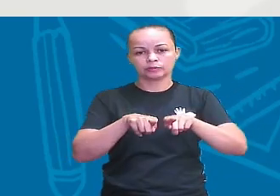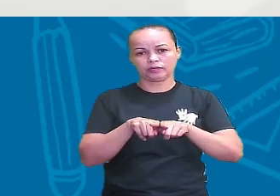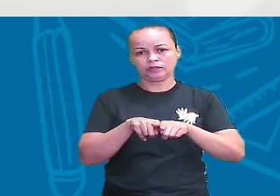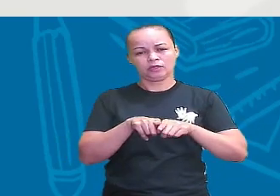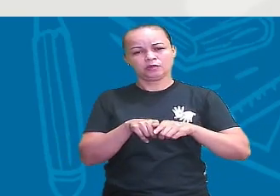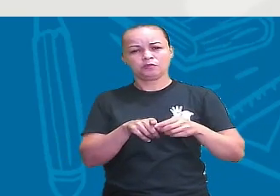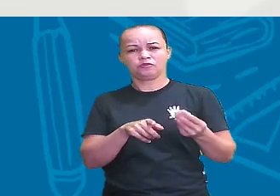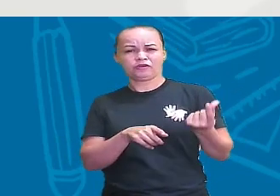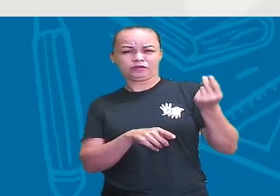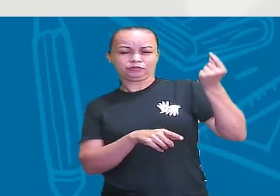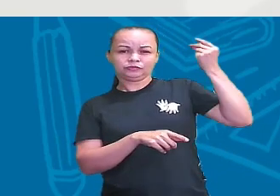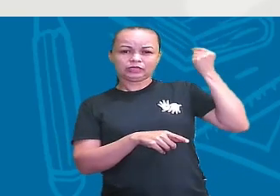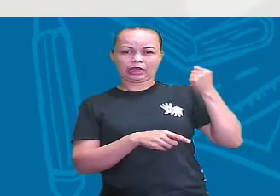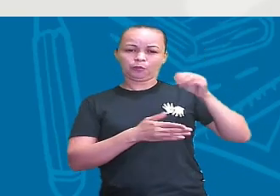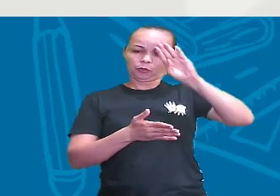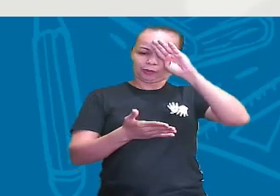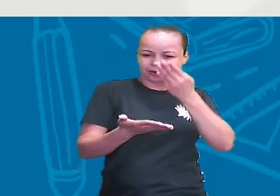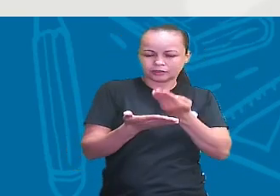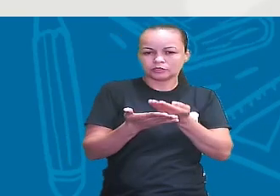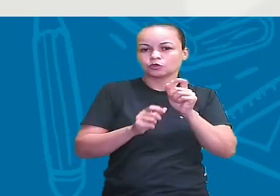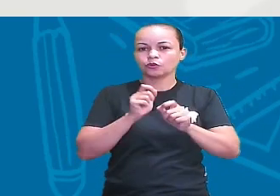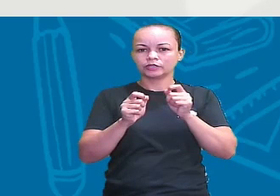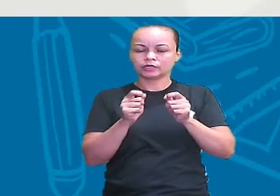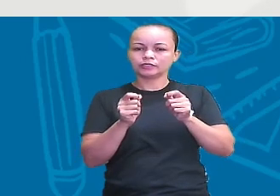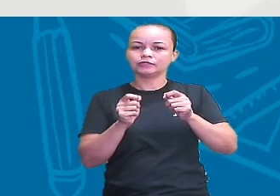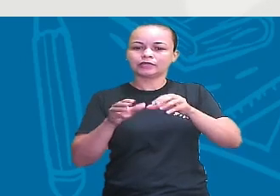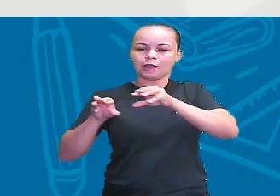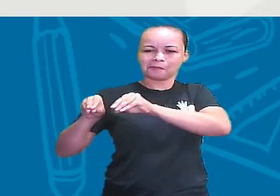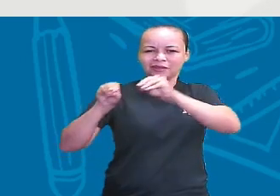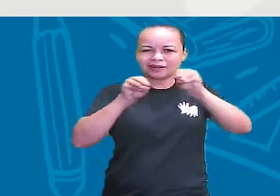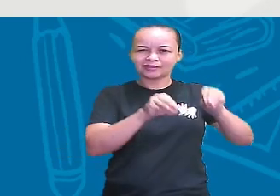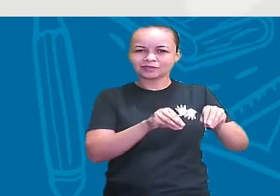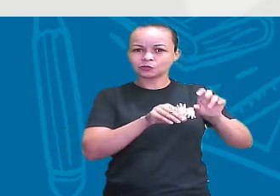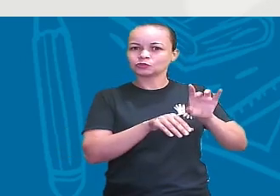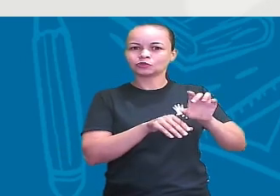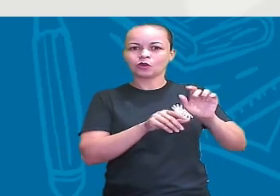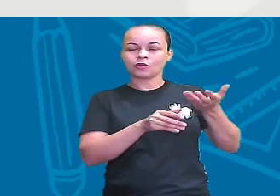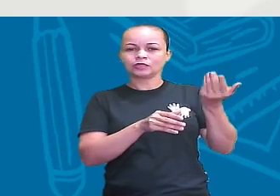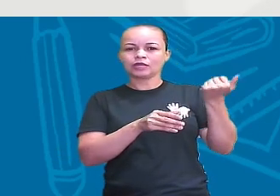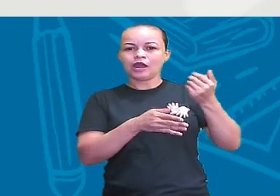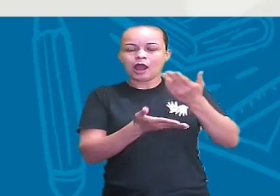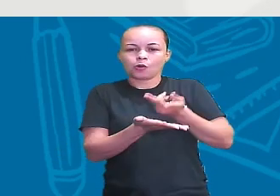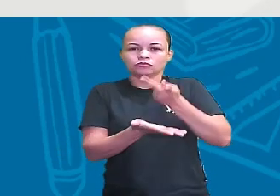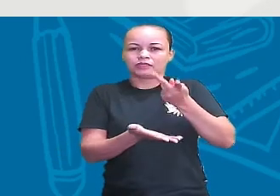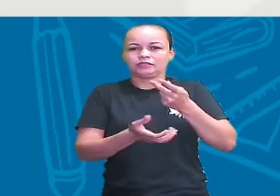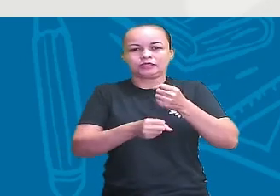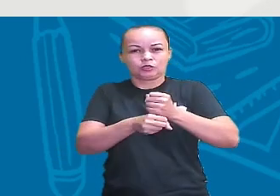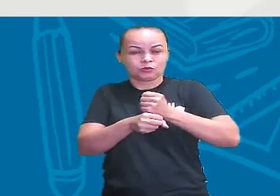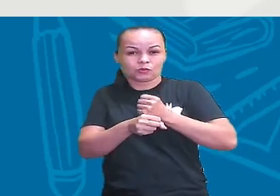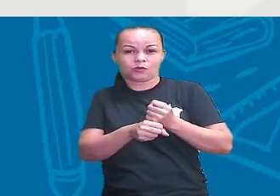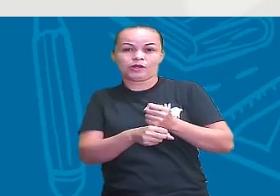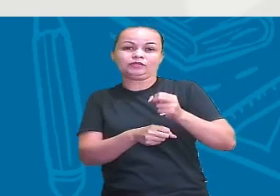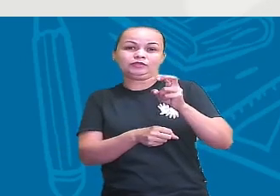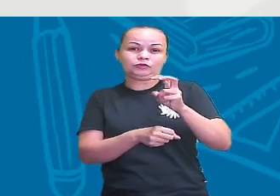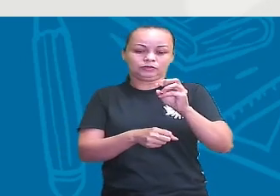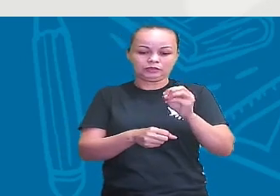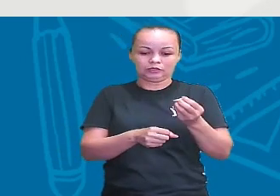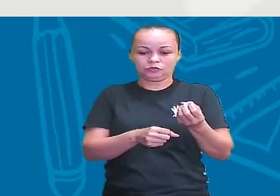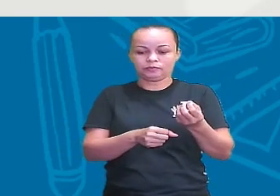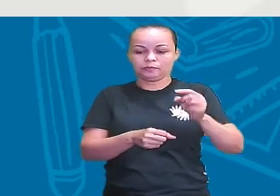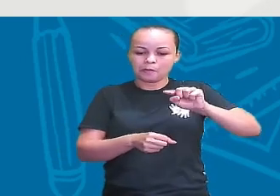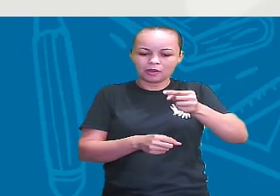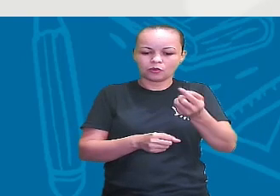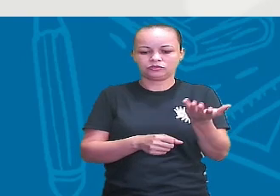acreditou-se que existia uma única migração, que aconteceu há 50 mil anos atrás, tá? Que saiu do norte da África,